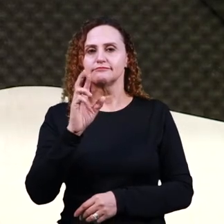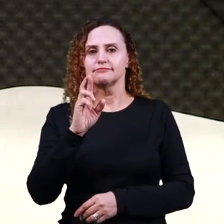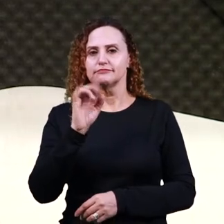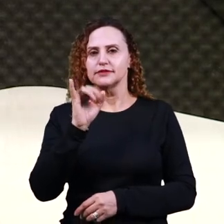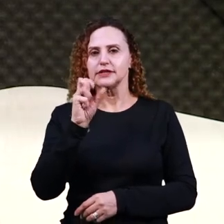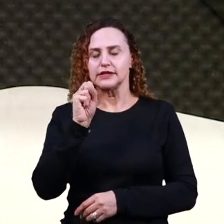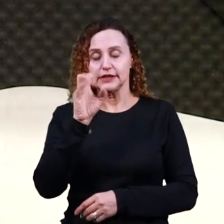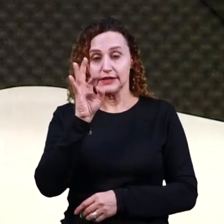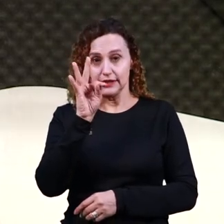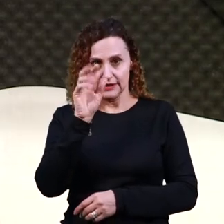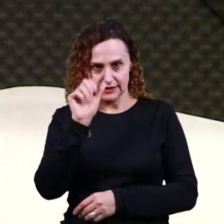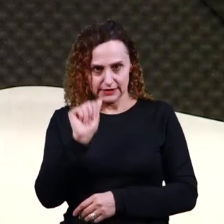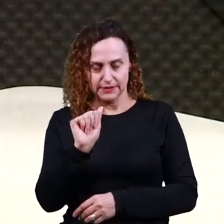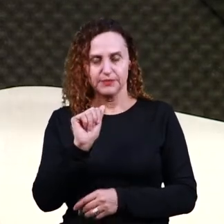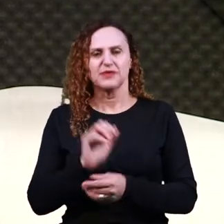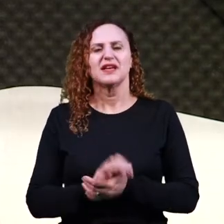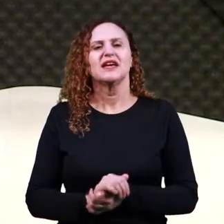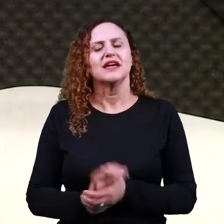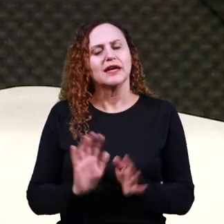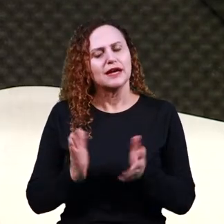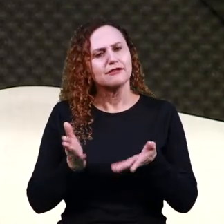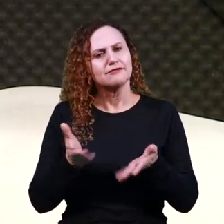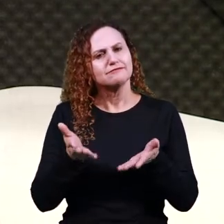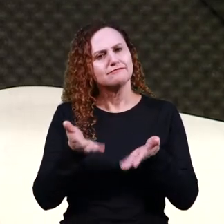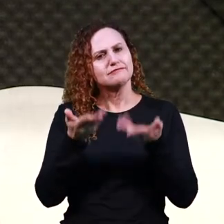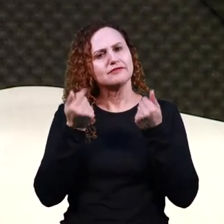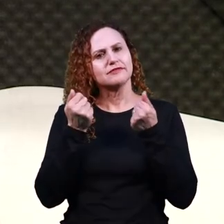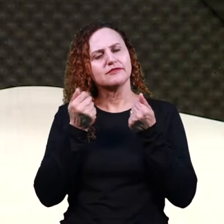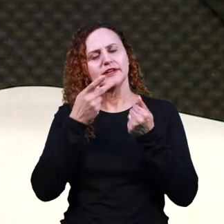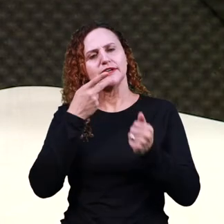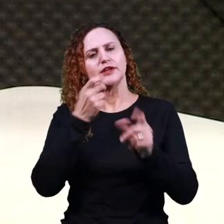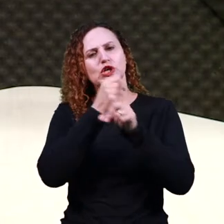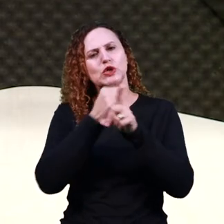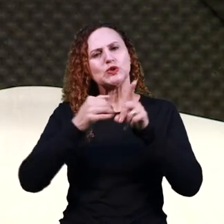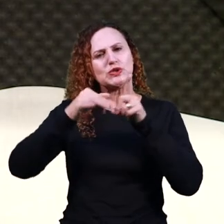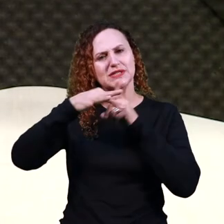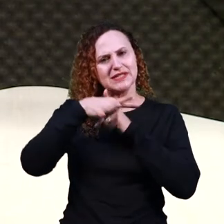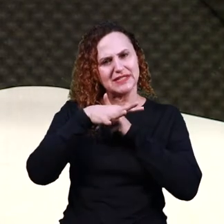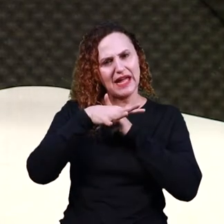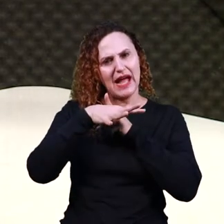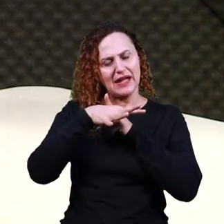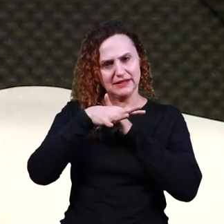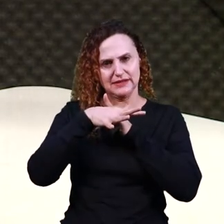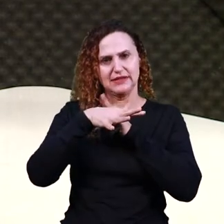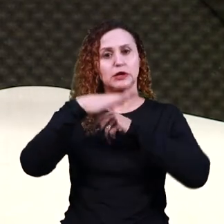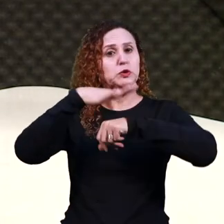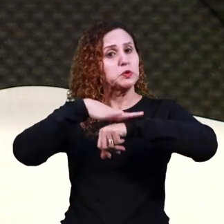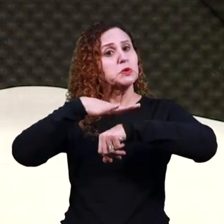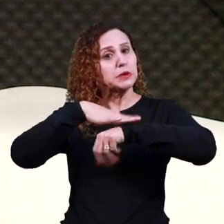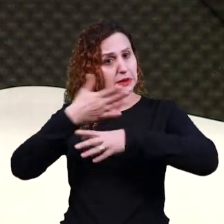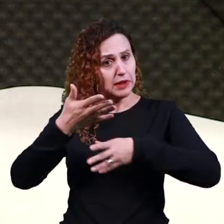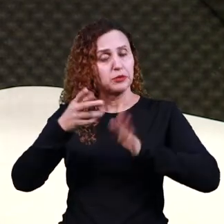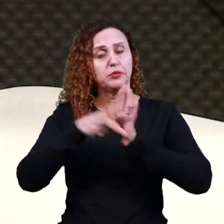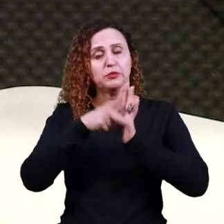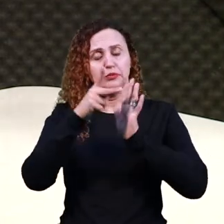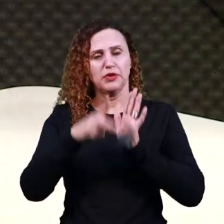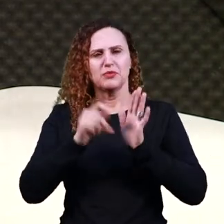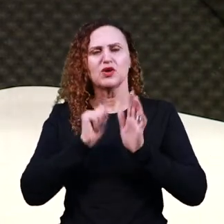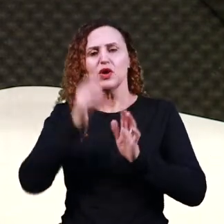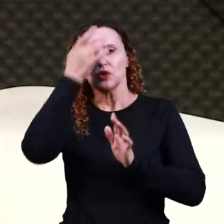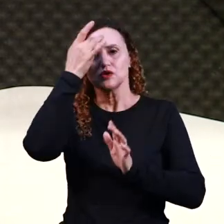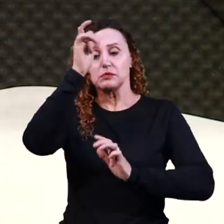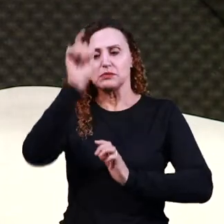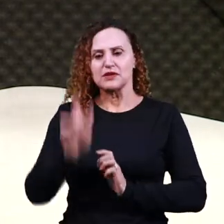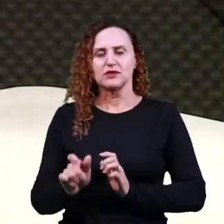Vicente vai escrever fustigando a sociedade do seu tempo. Então, os seus personagens vão desde o papa,